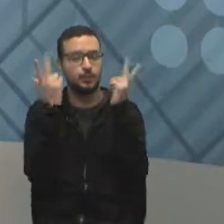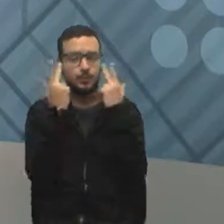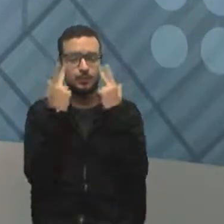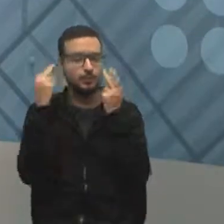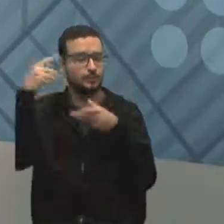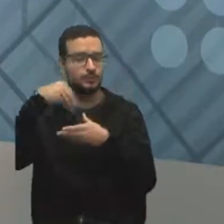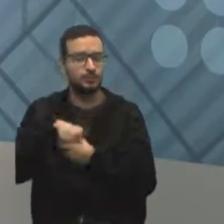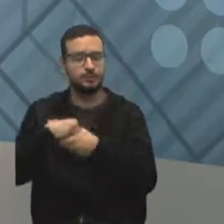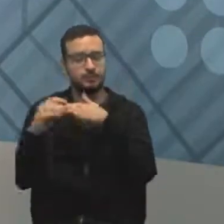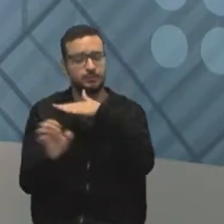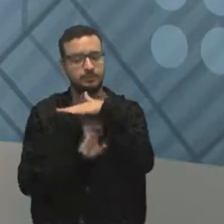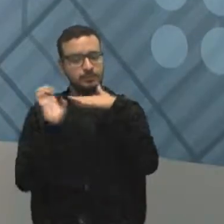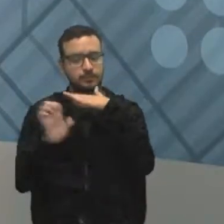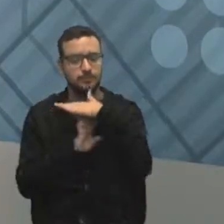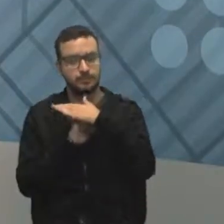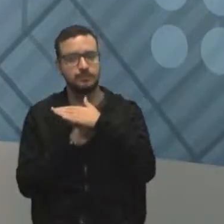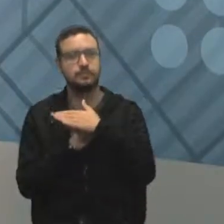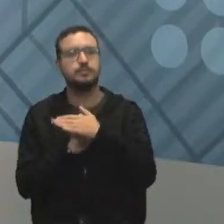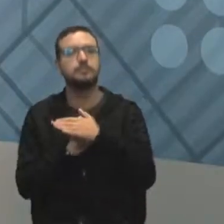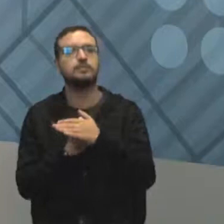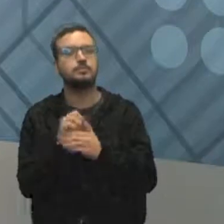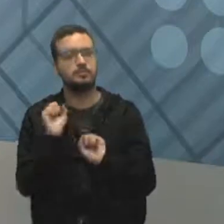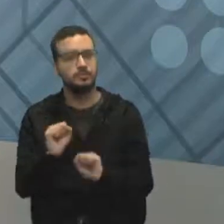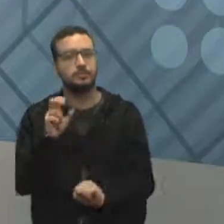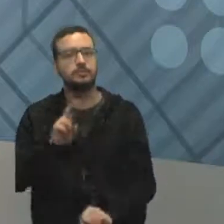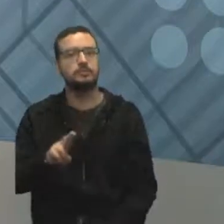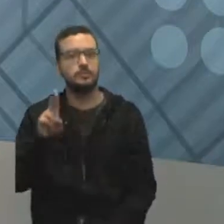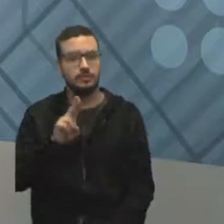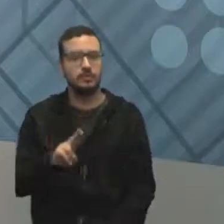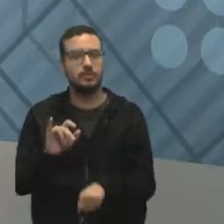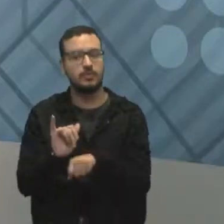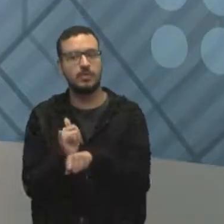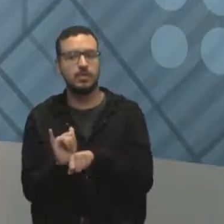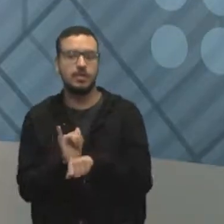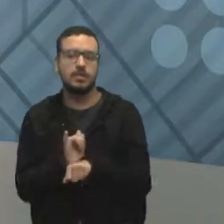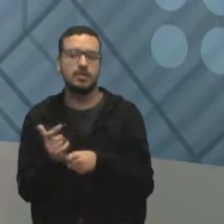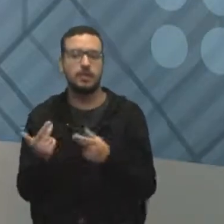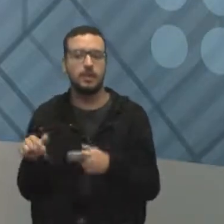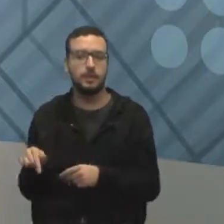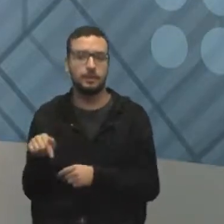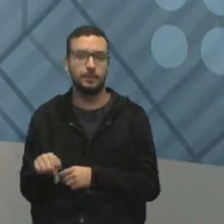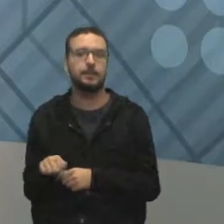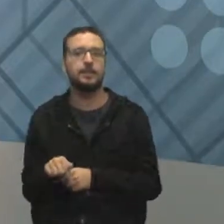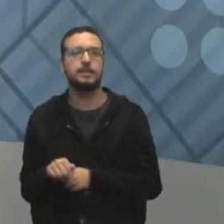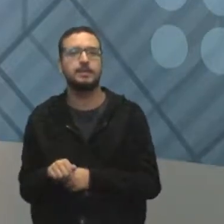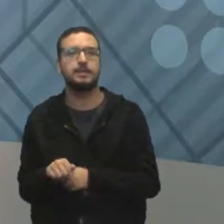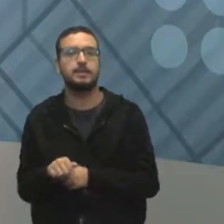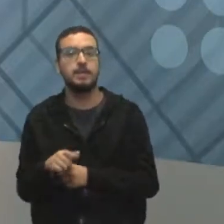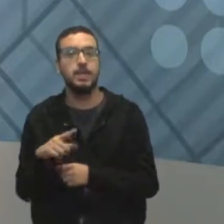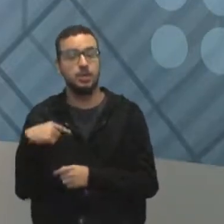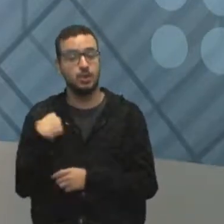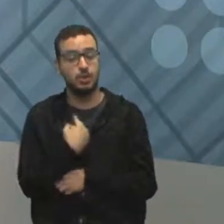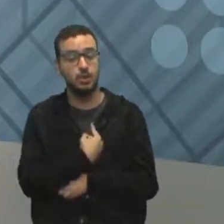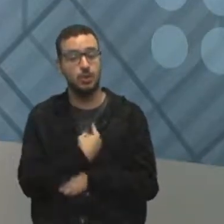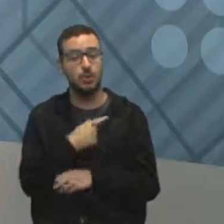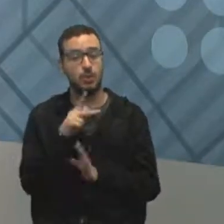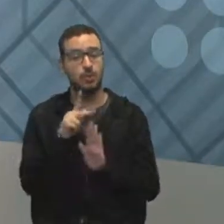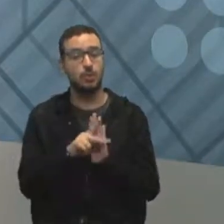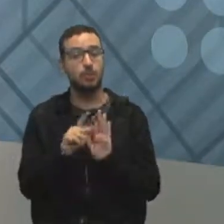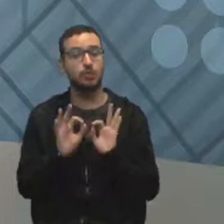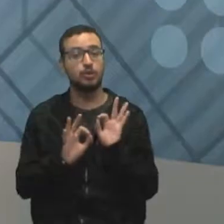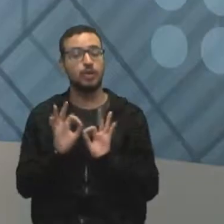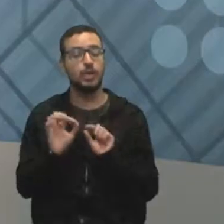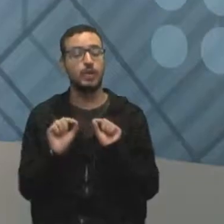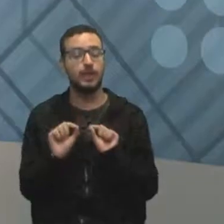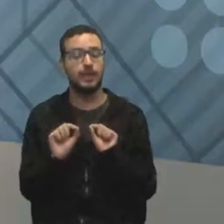também se cabe muito aí a essas técnicas. No nosso caso aqui, nós estamos construindo a cidade do Roque, onde